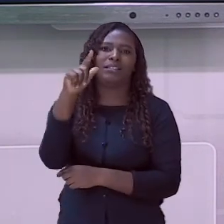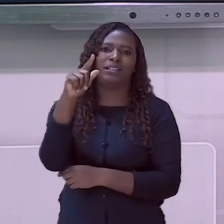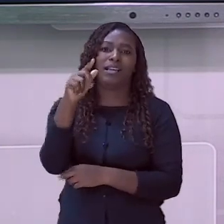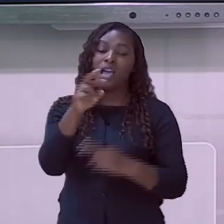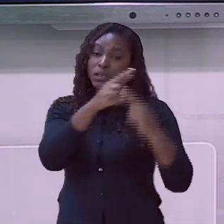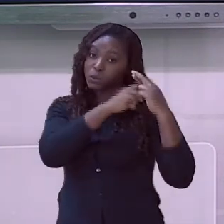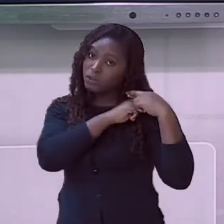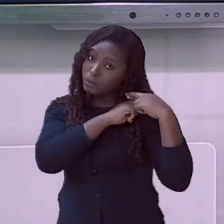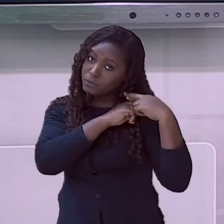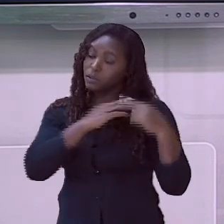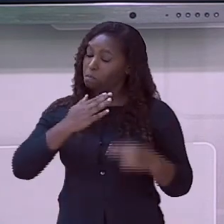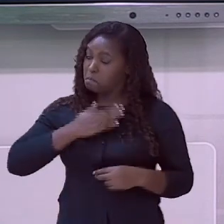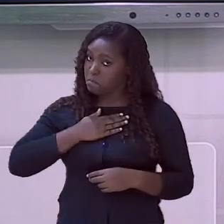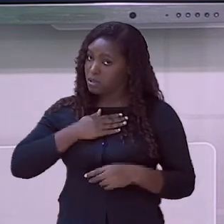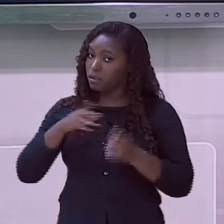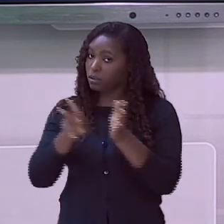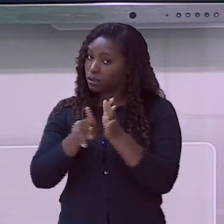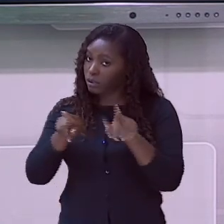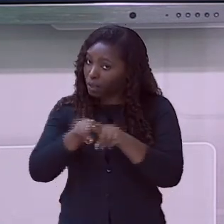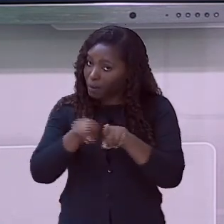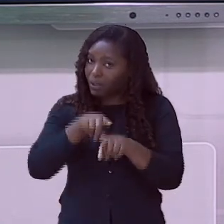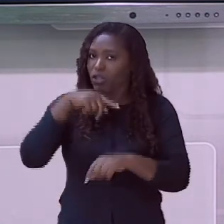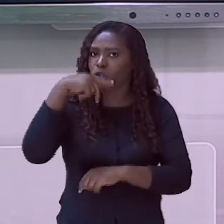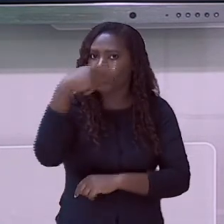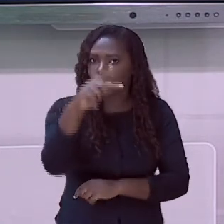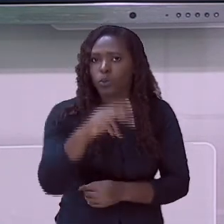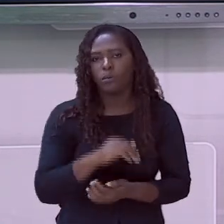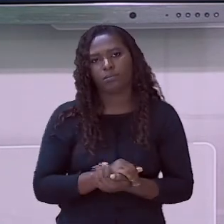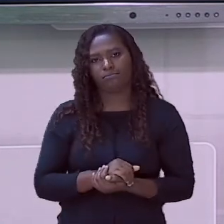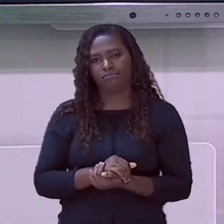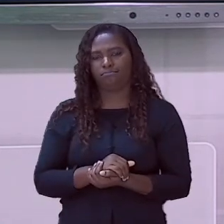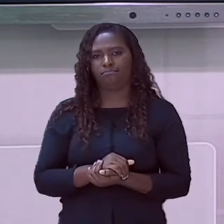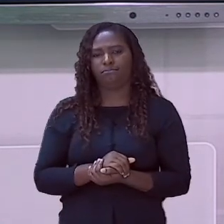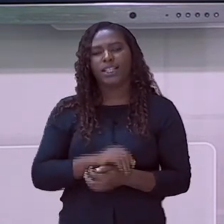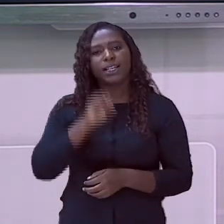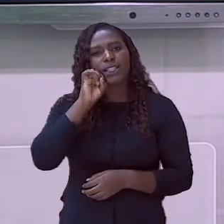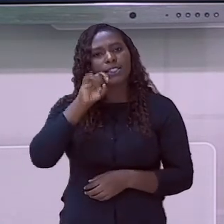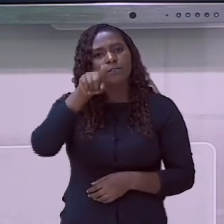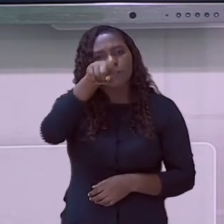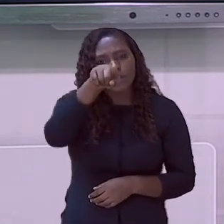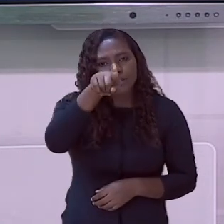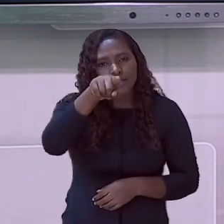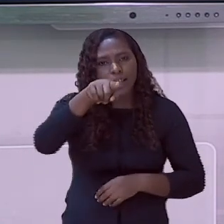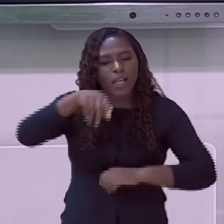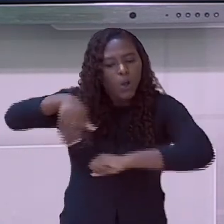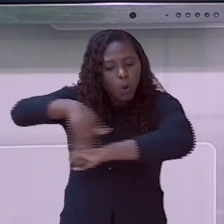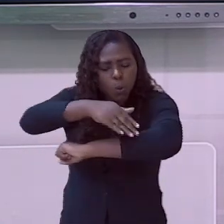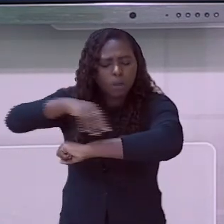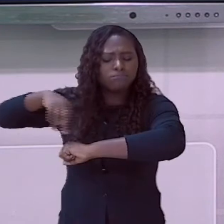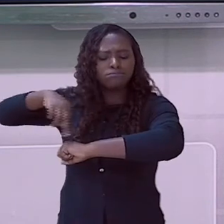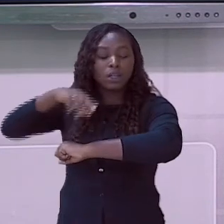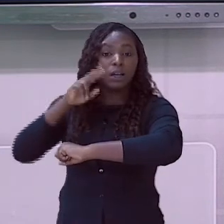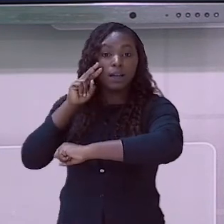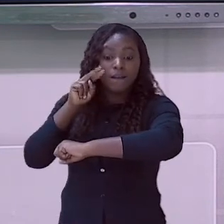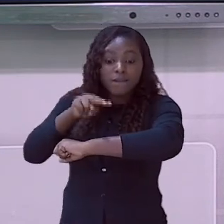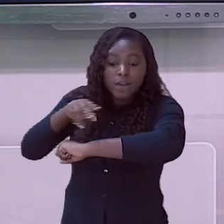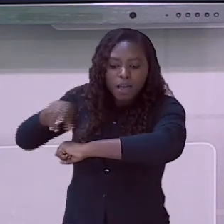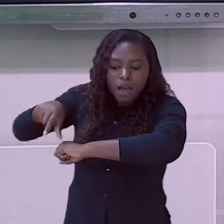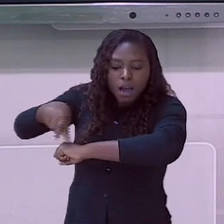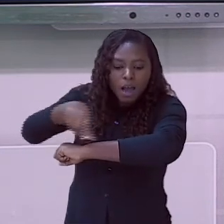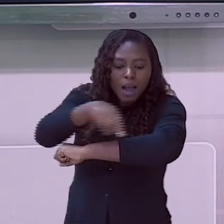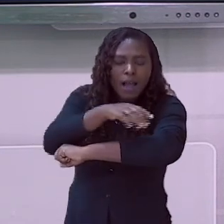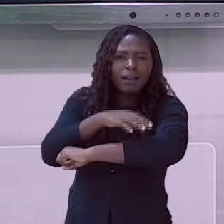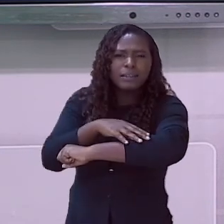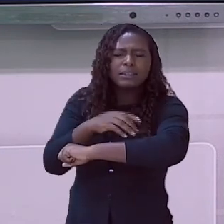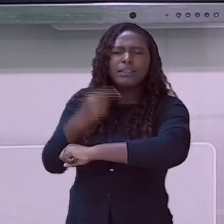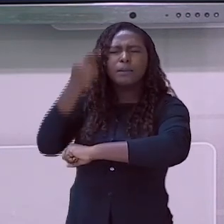Na sua próxima saída à rua, dê uma olhada nas calçadas e se ponha no lugar da pessoa com baixa